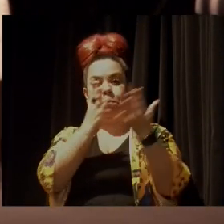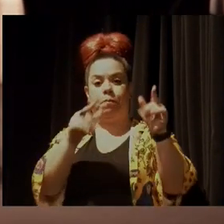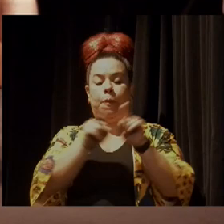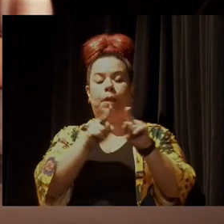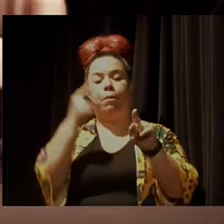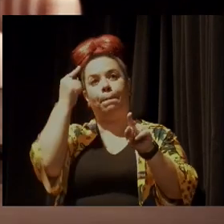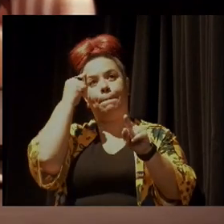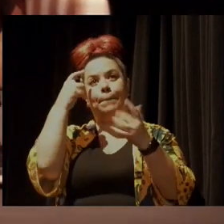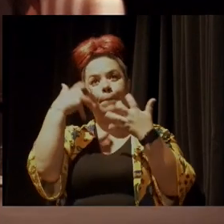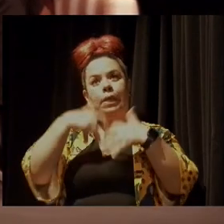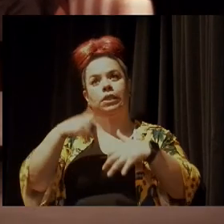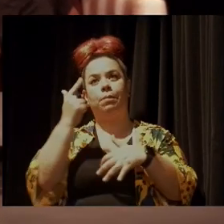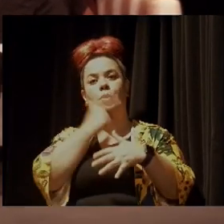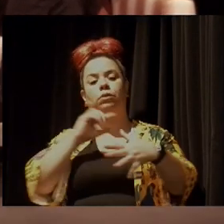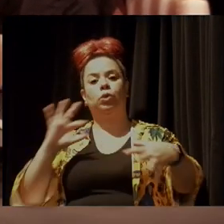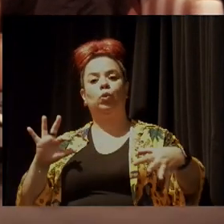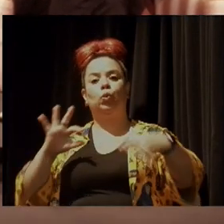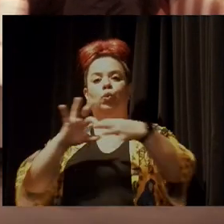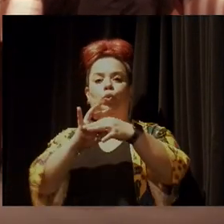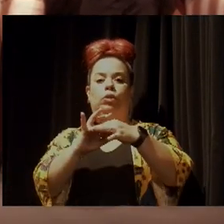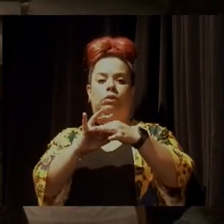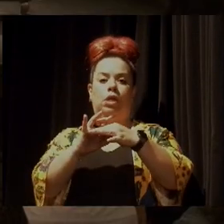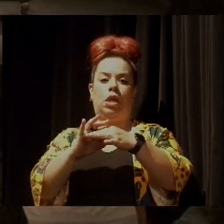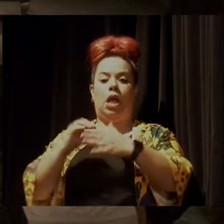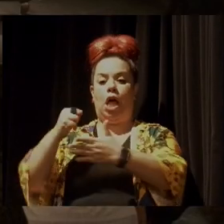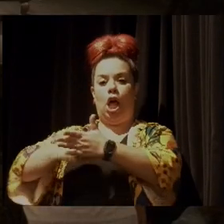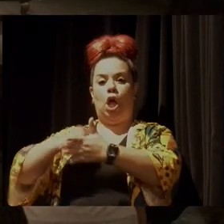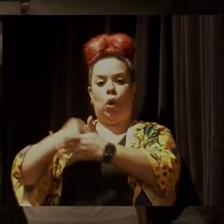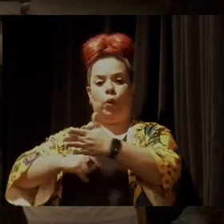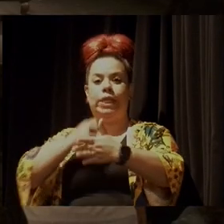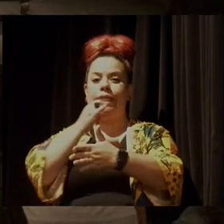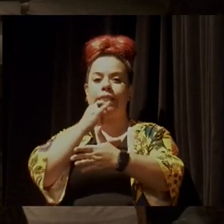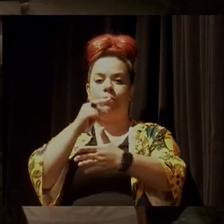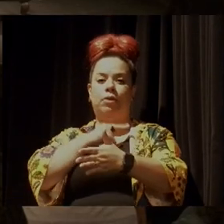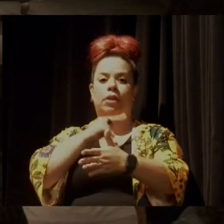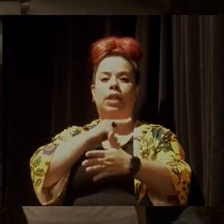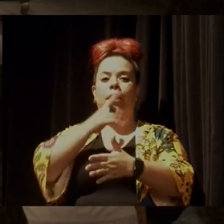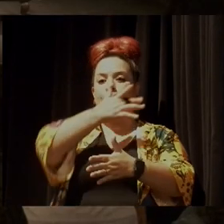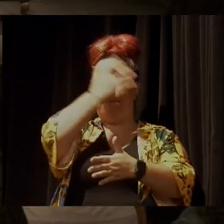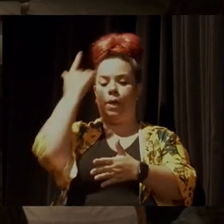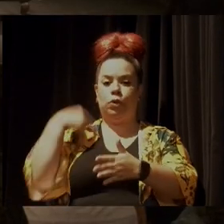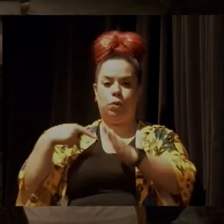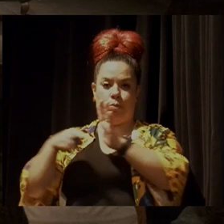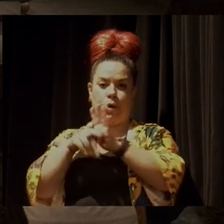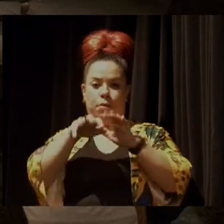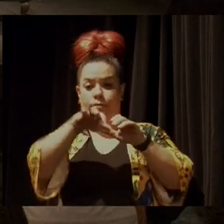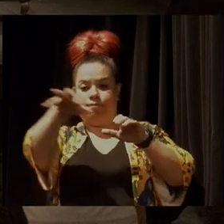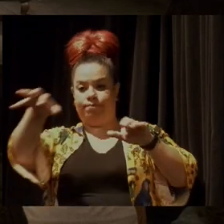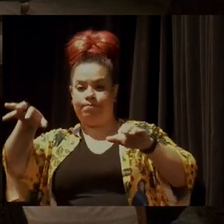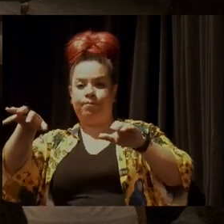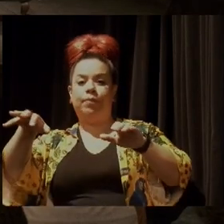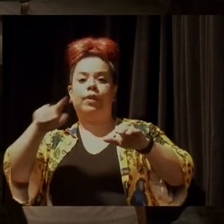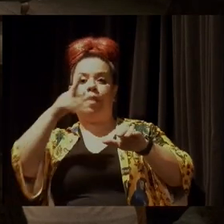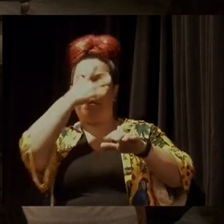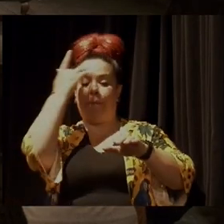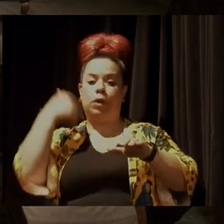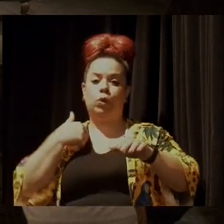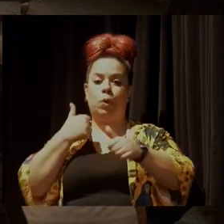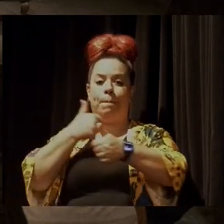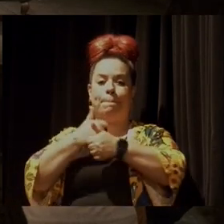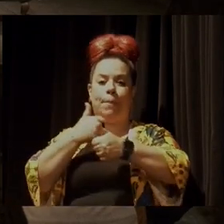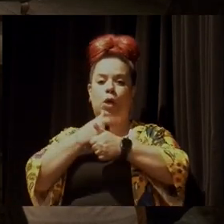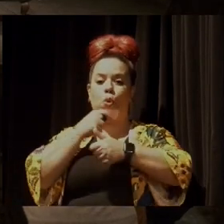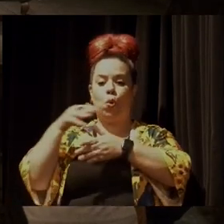unificar a luta de extrativistas ribeirinhos indígenas. O Isa tem o maior